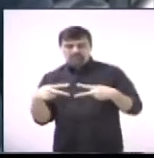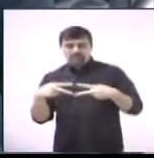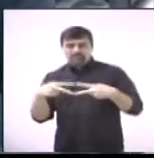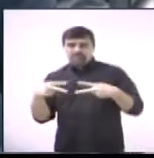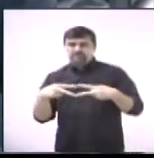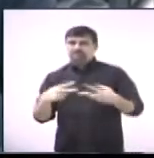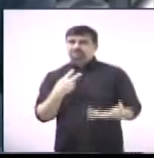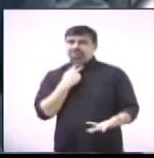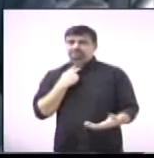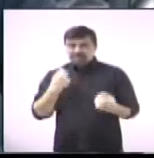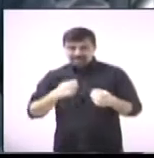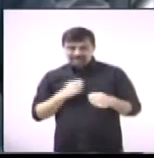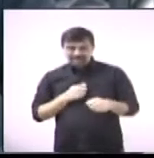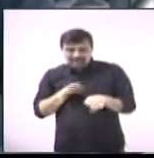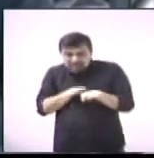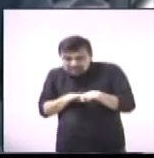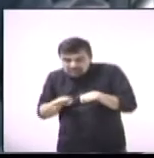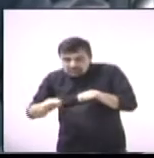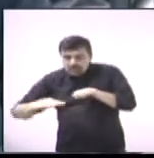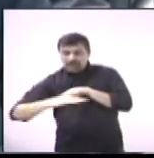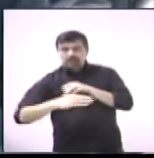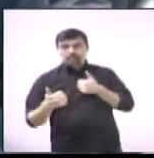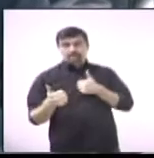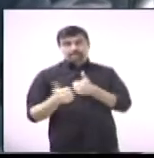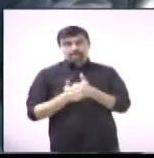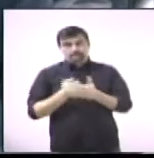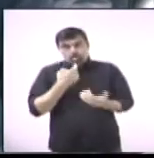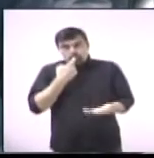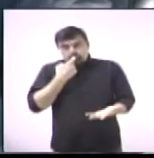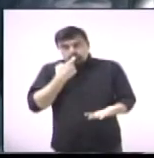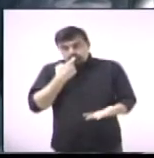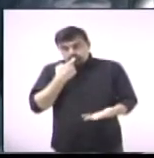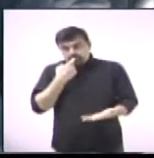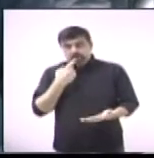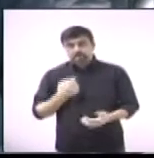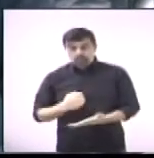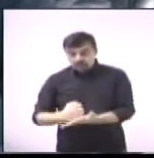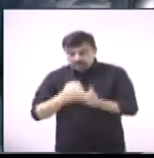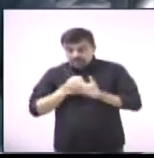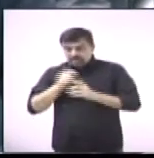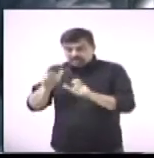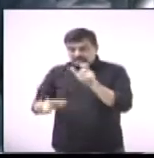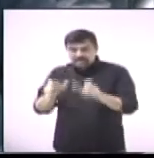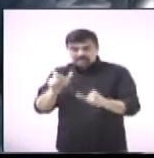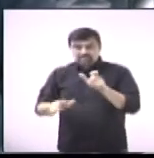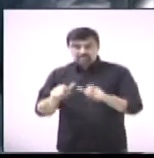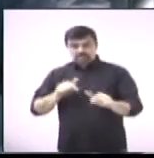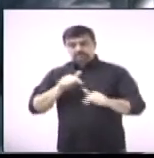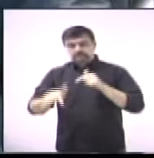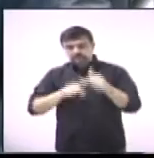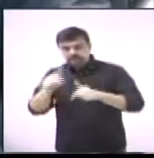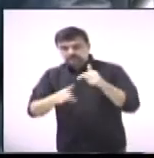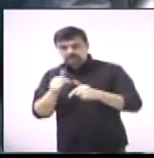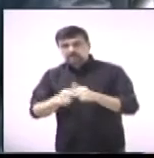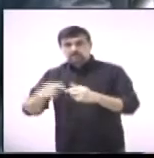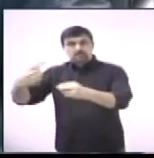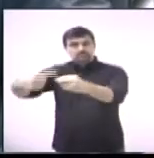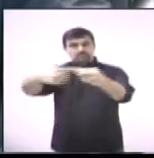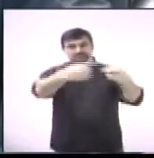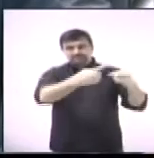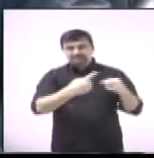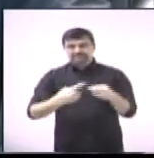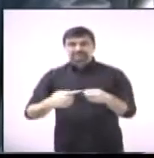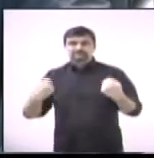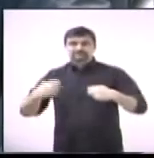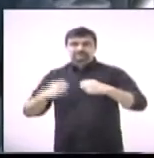certeza, um retorno mais próximo do pedágio ajudaria a população que trabalhasse fora do nosso município não ter que entrar no município, atravessar a ponte para chegar